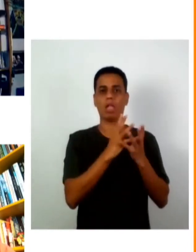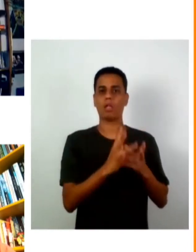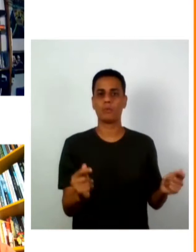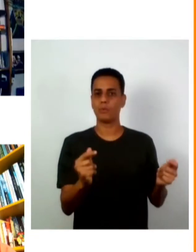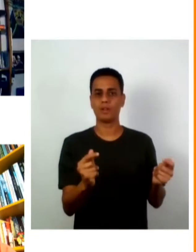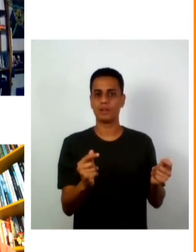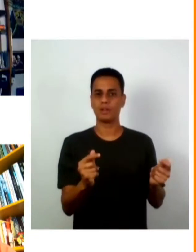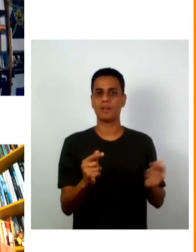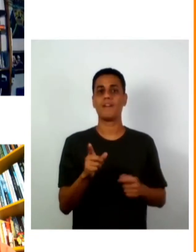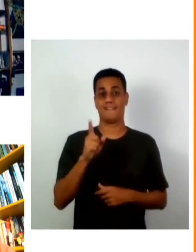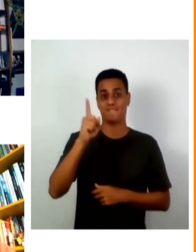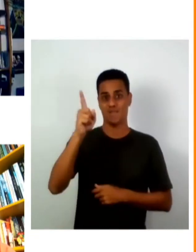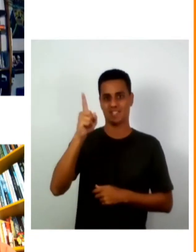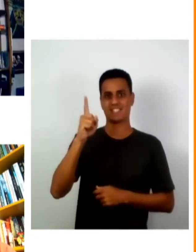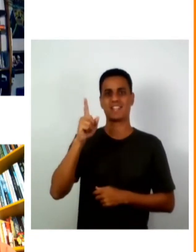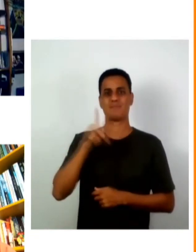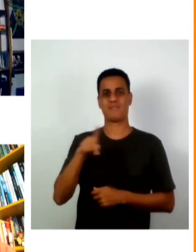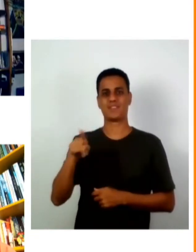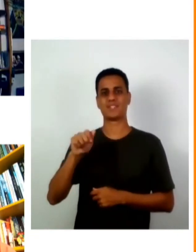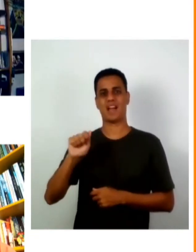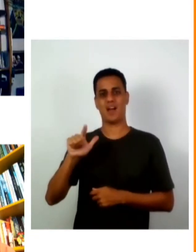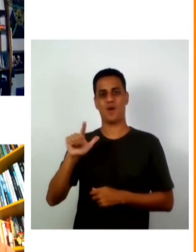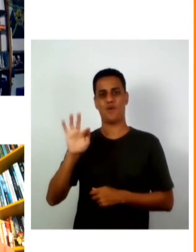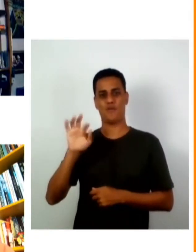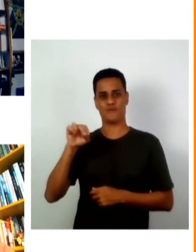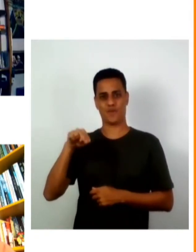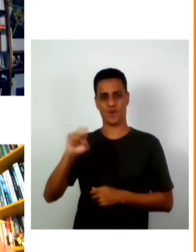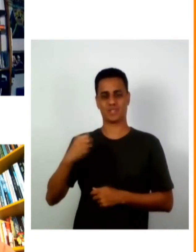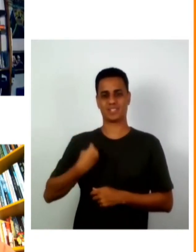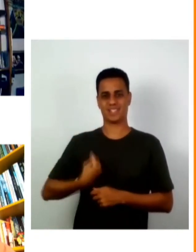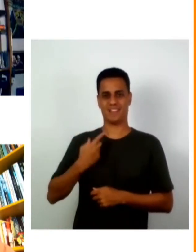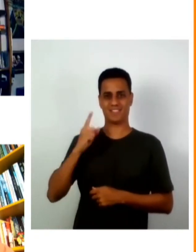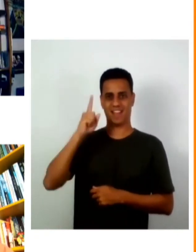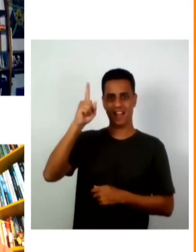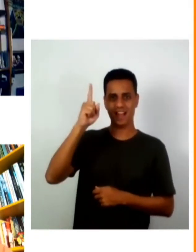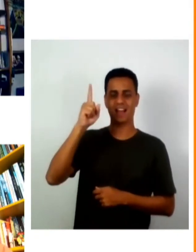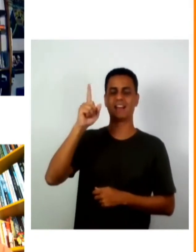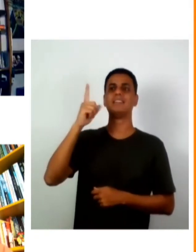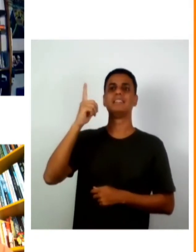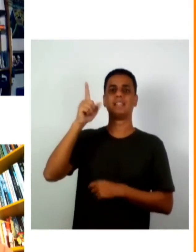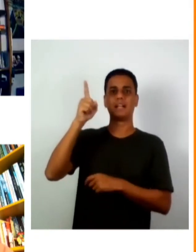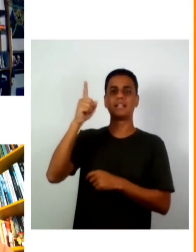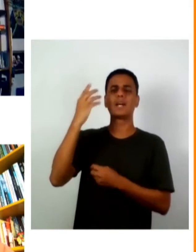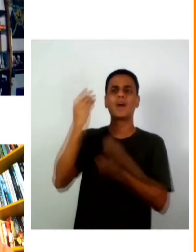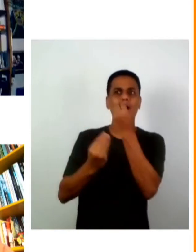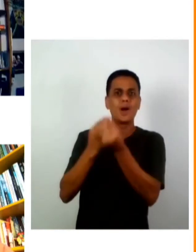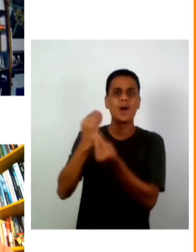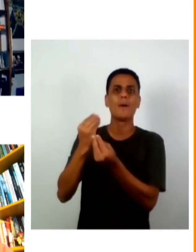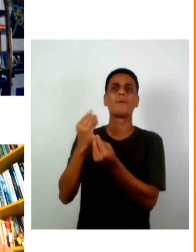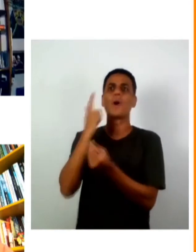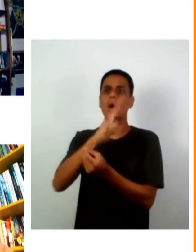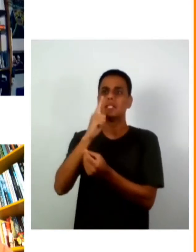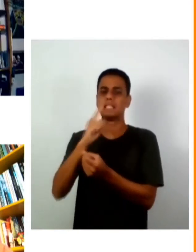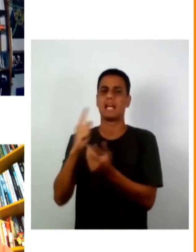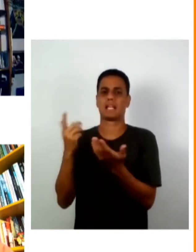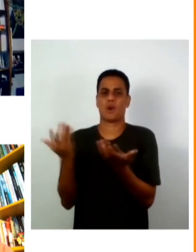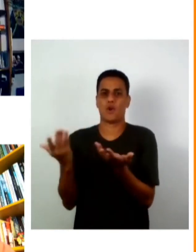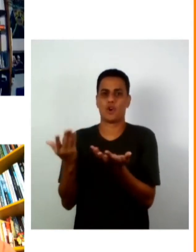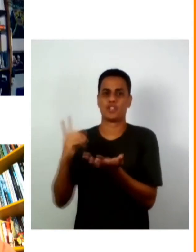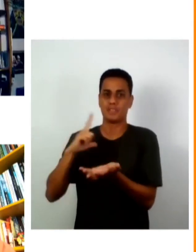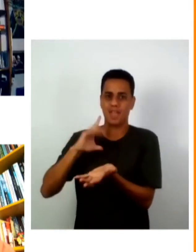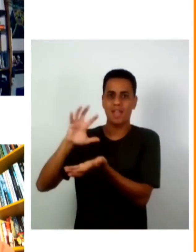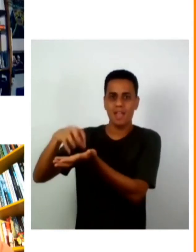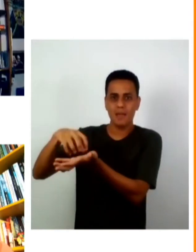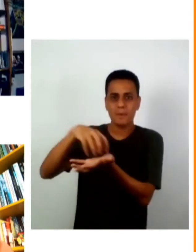eu e o professor Alfonso estamos no Pacífico então como é que podemos fazer que essas lideranças hoje